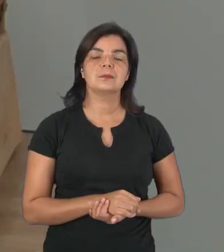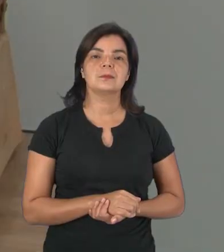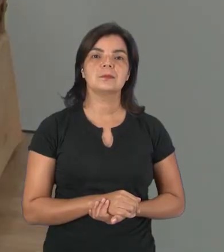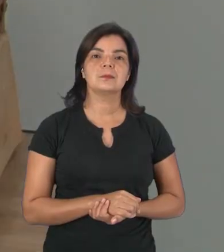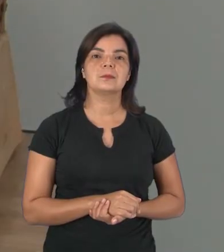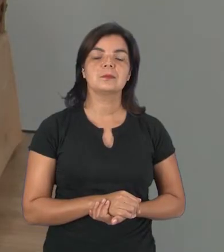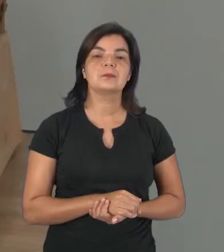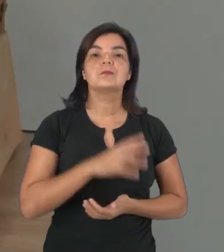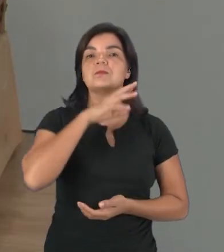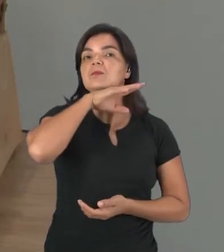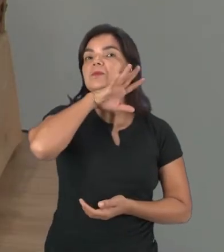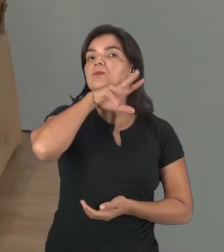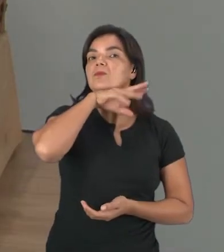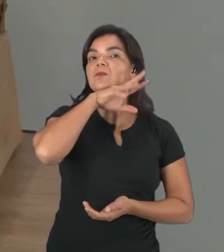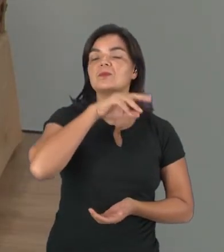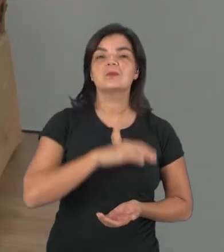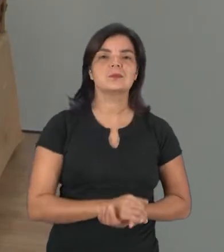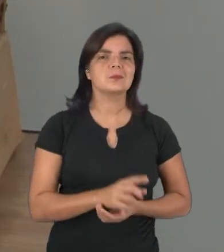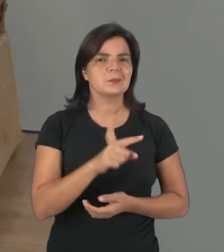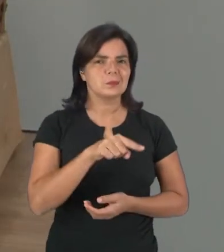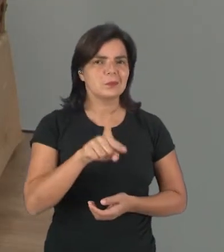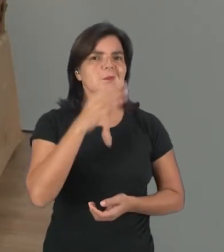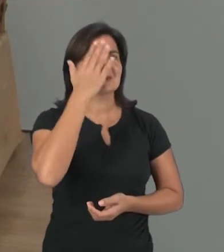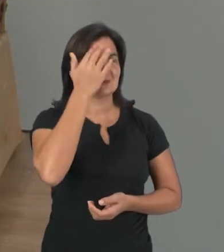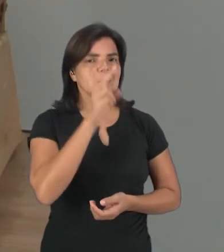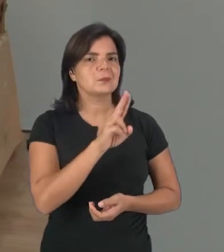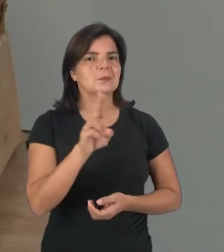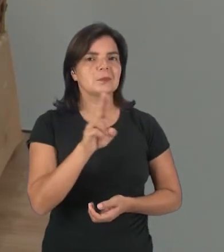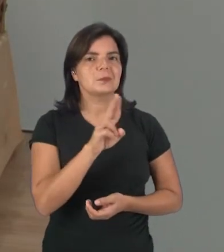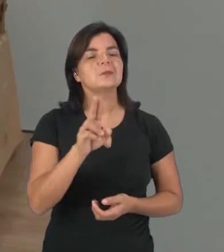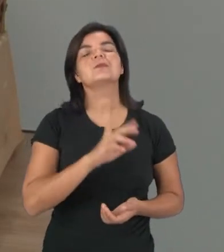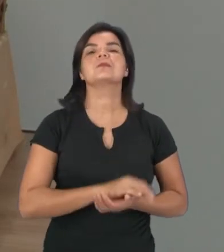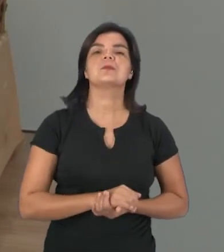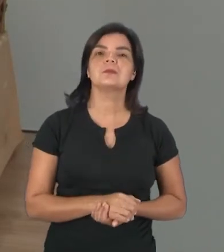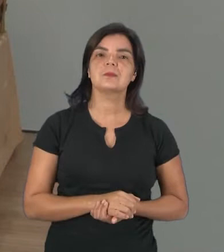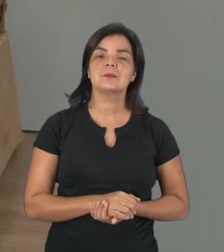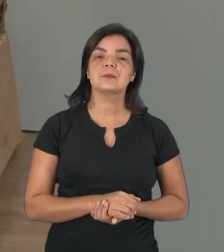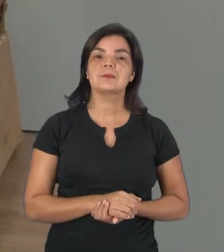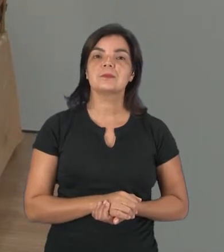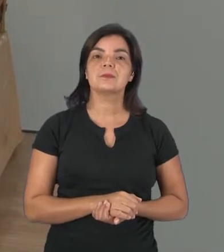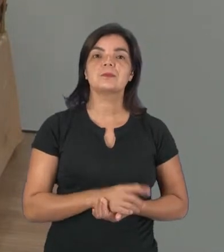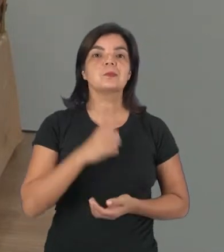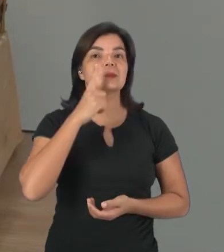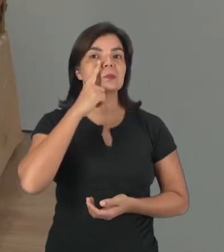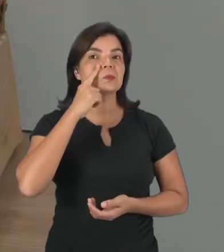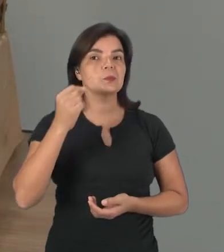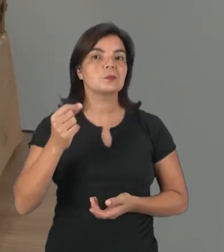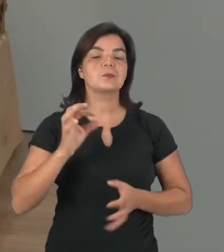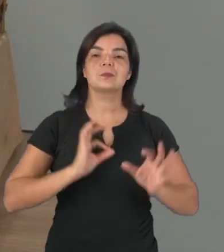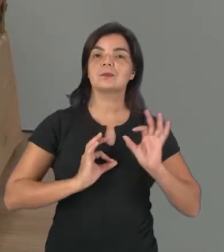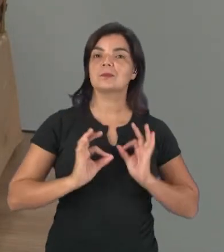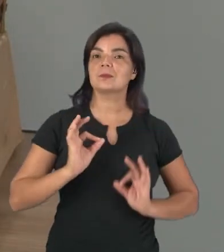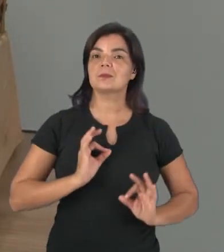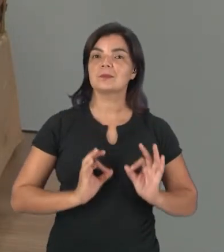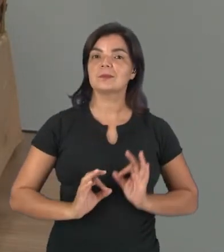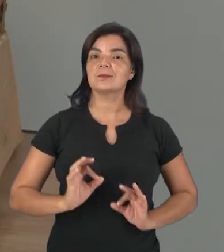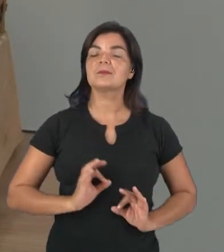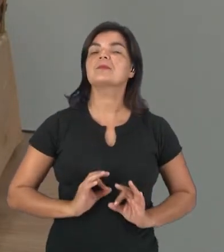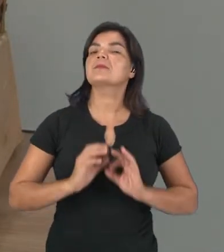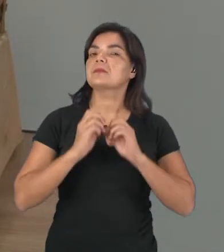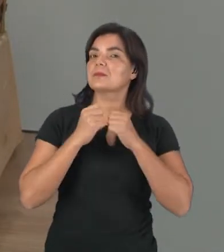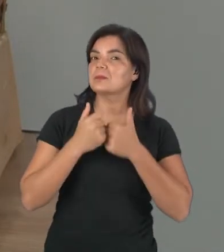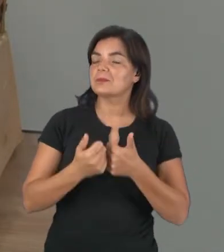E este animal? Alguém sabe o nome dele? É uma onça pintada.